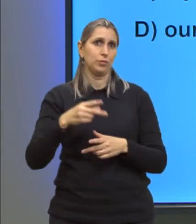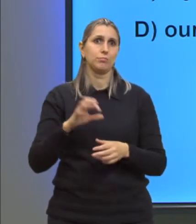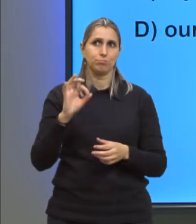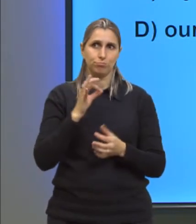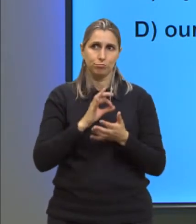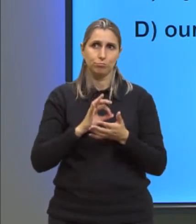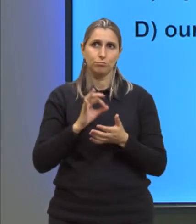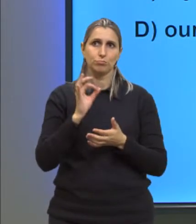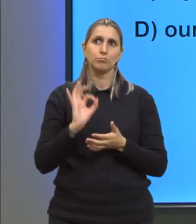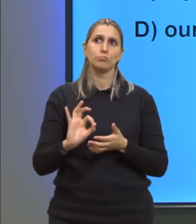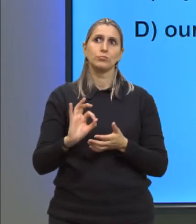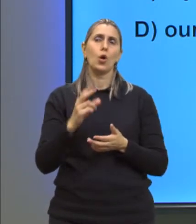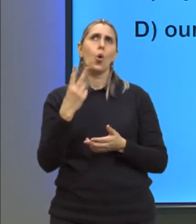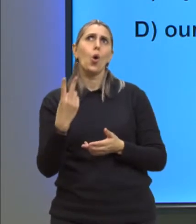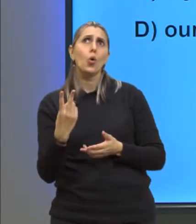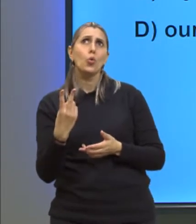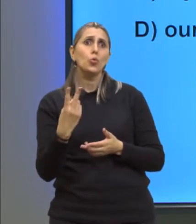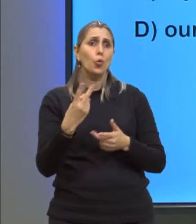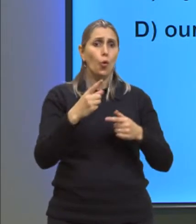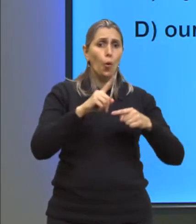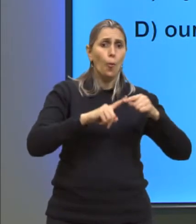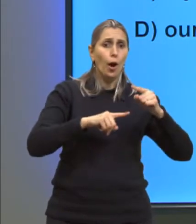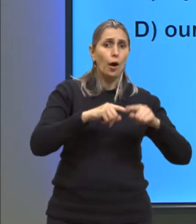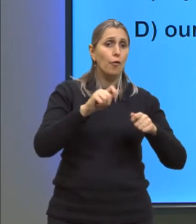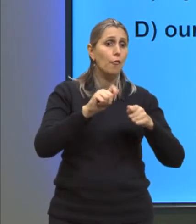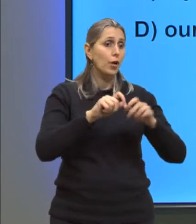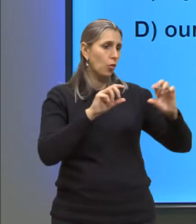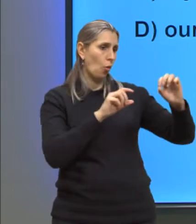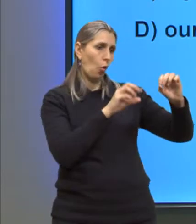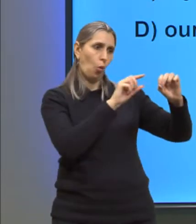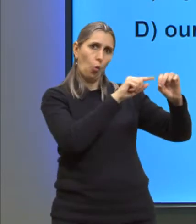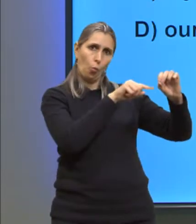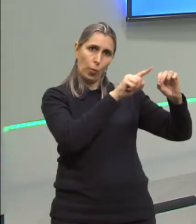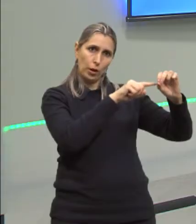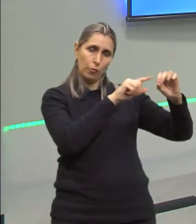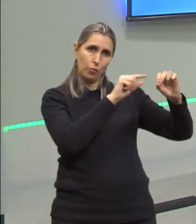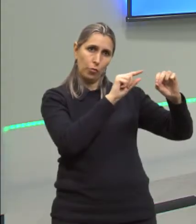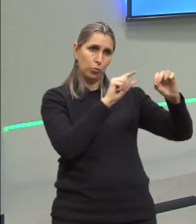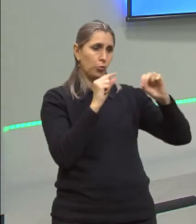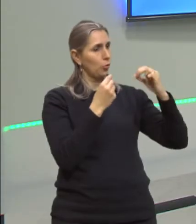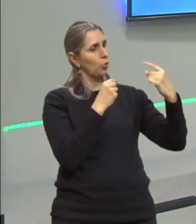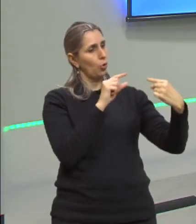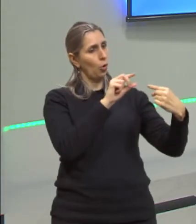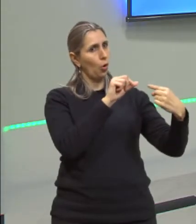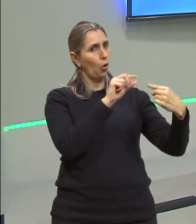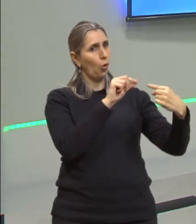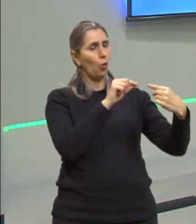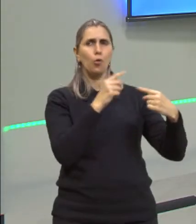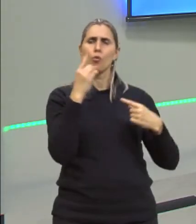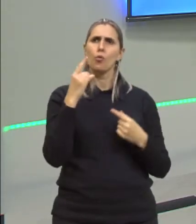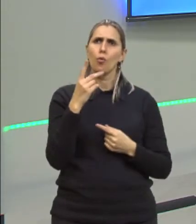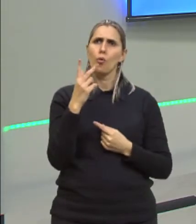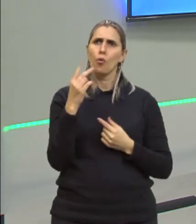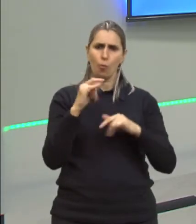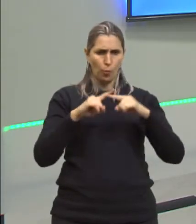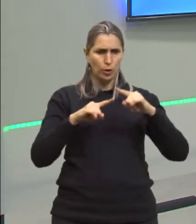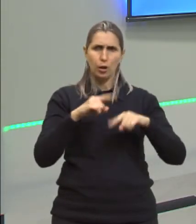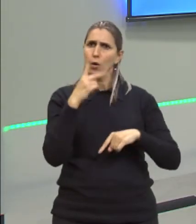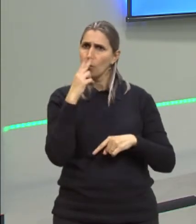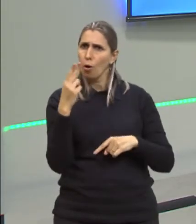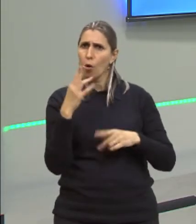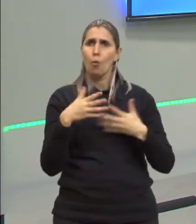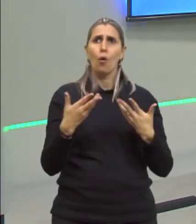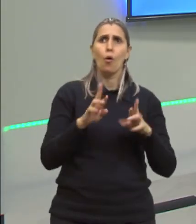materiais que são feitos, o parafuso e a porca. Imagine que ele seja feito do mesmo material. Qual vai ser a